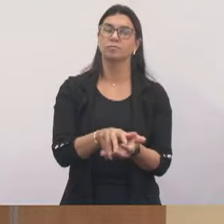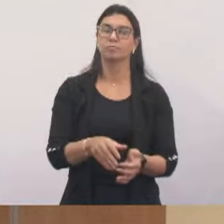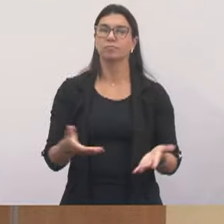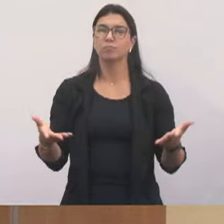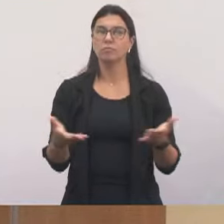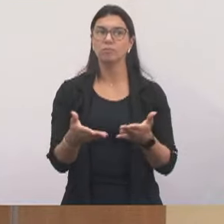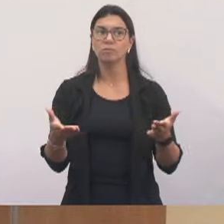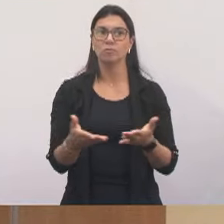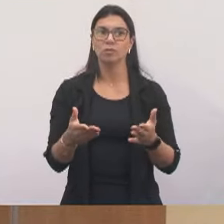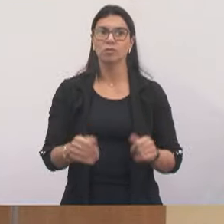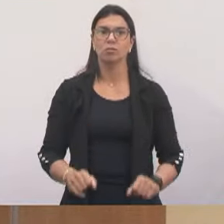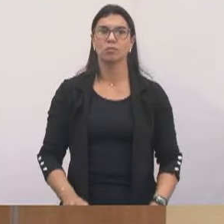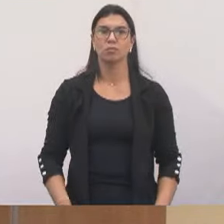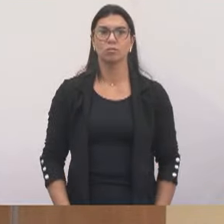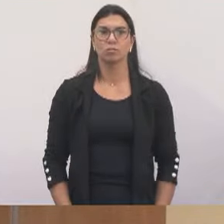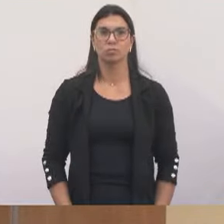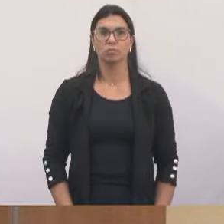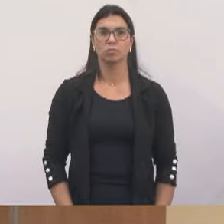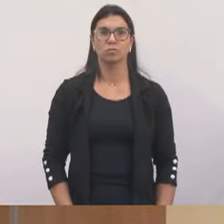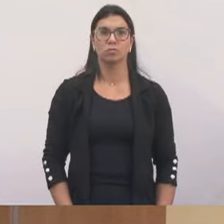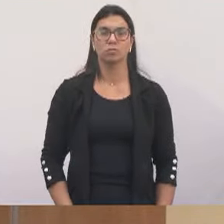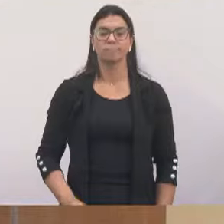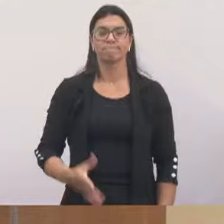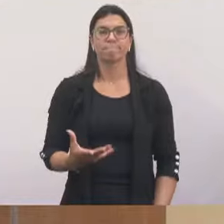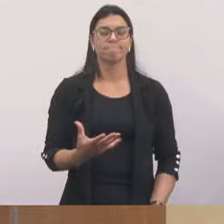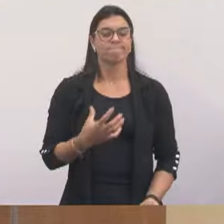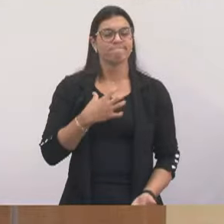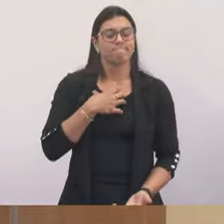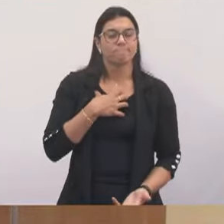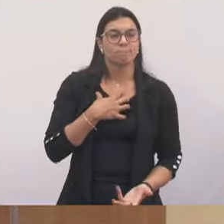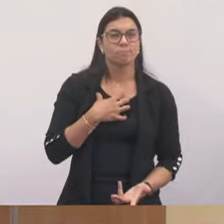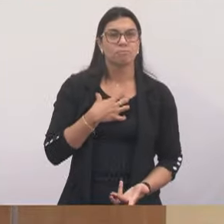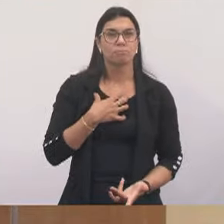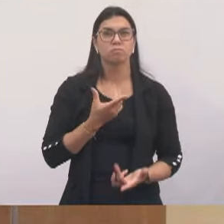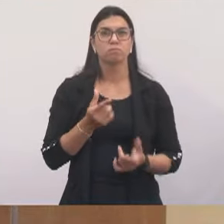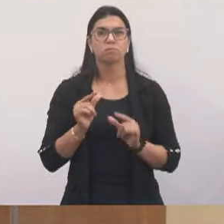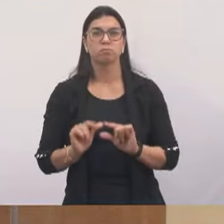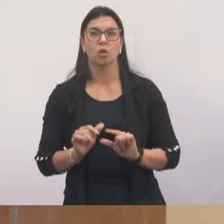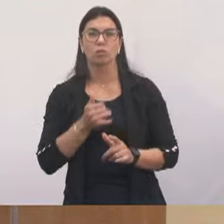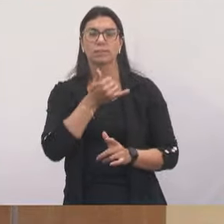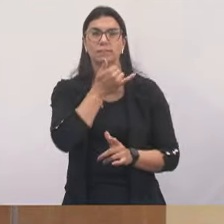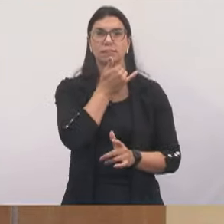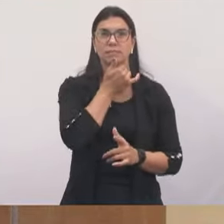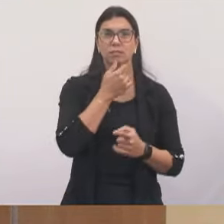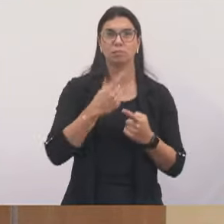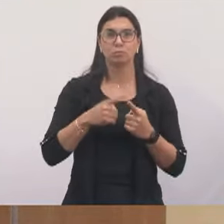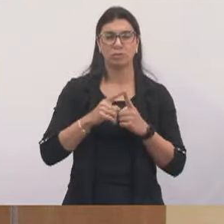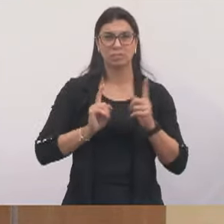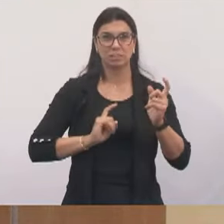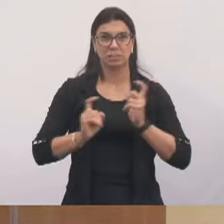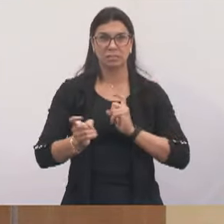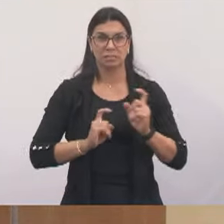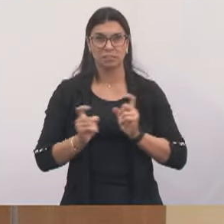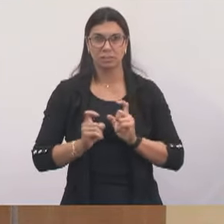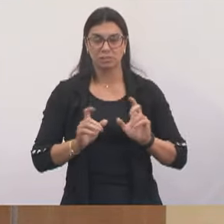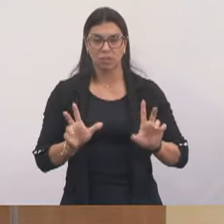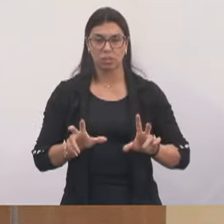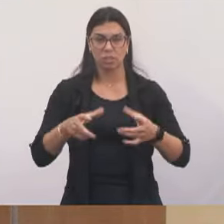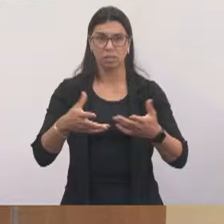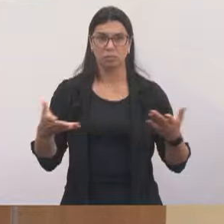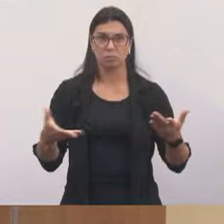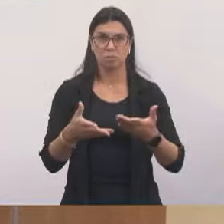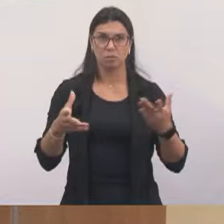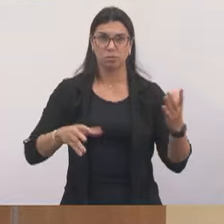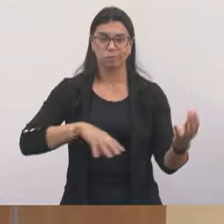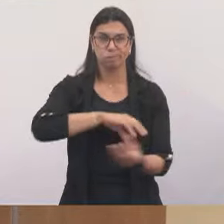gente hoje fica um pouco meio sentido da sessão de Câmara ser esse tumulto que foi hoje.